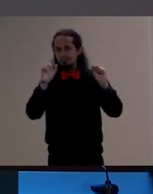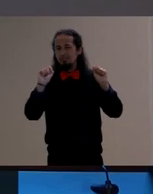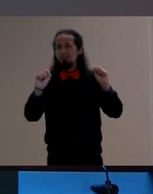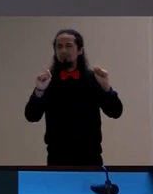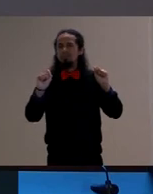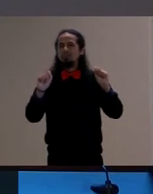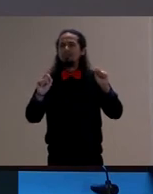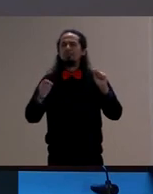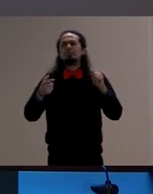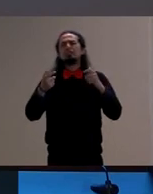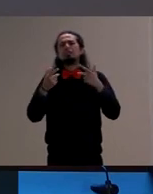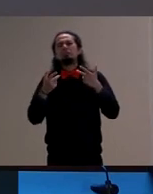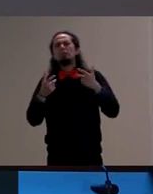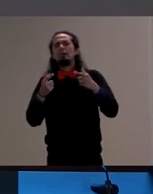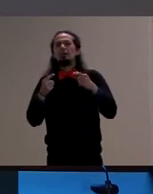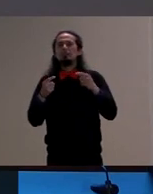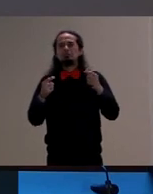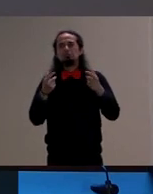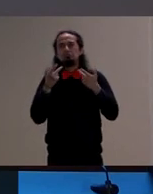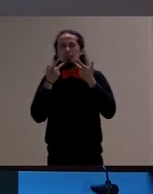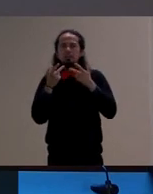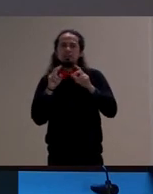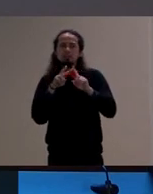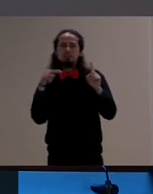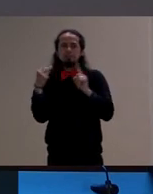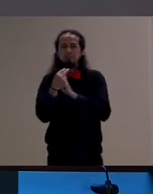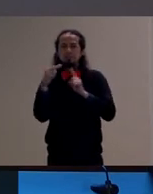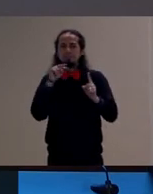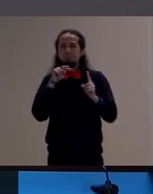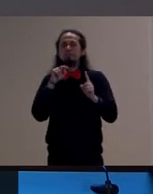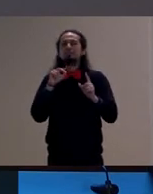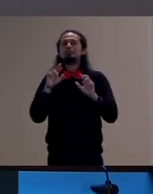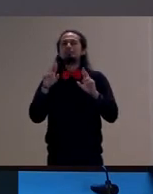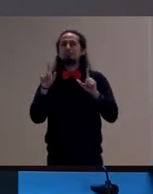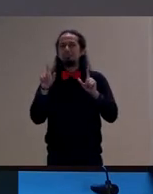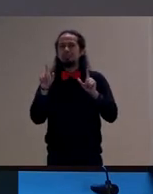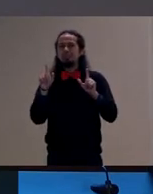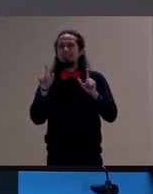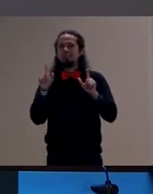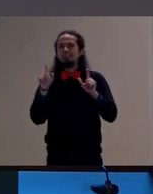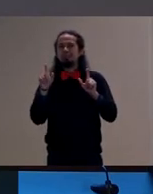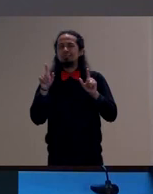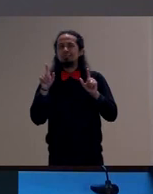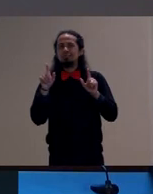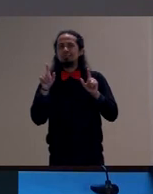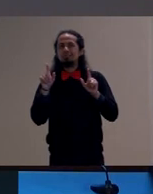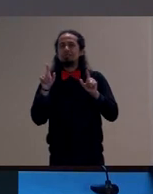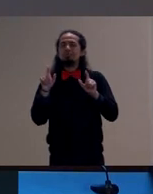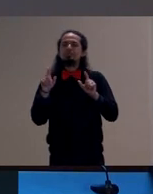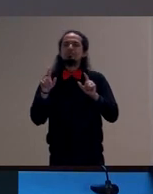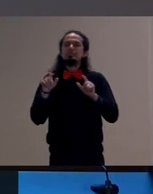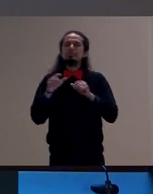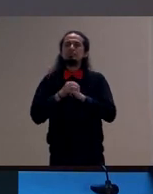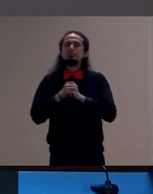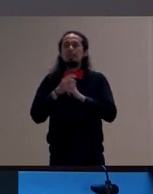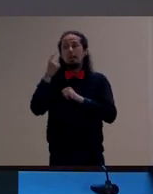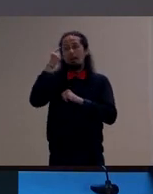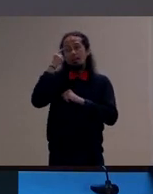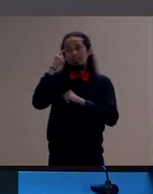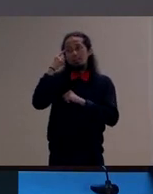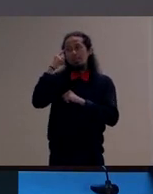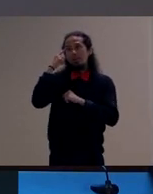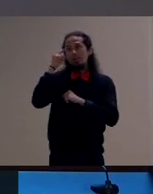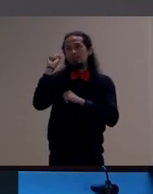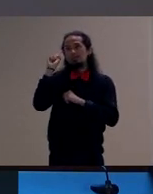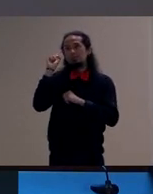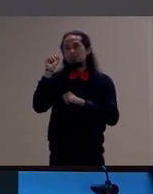contestar um pouco essa perspectiva que está por trás da da ideia de experiência na